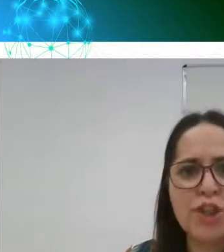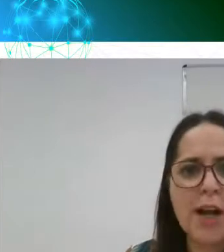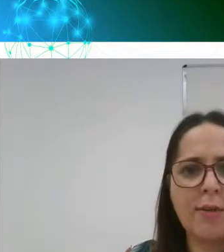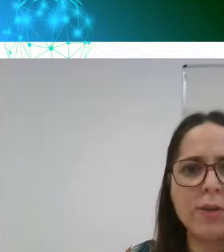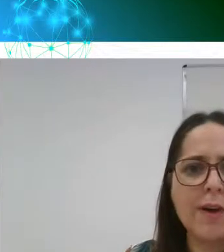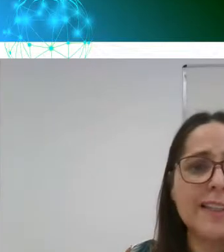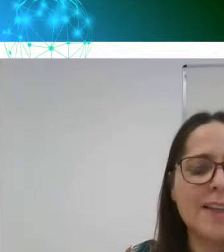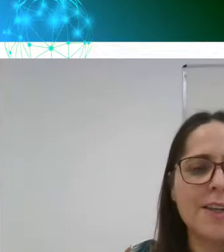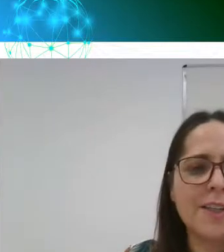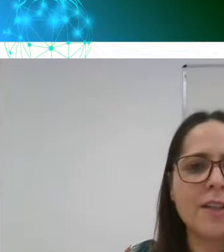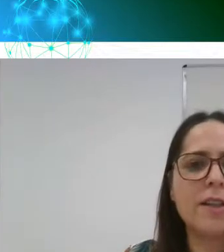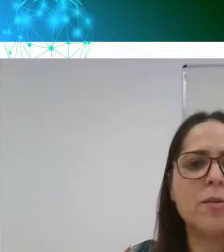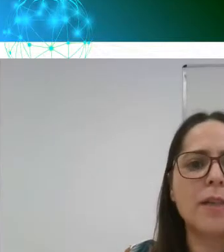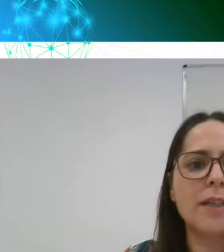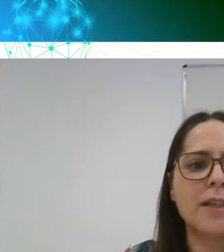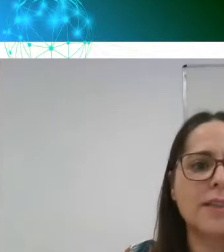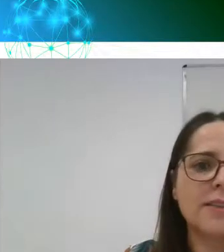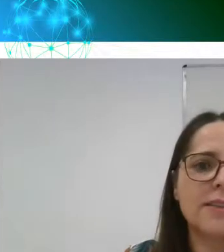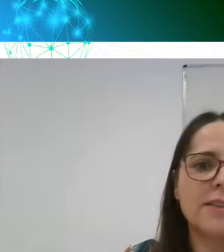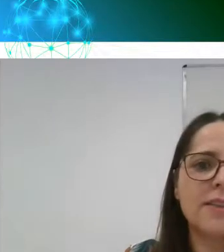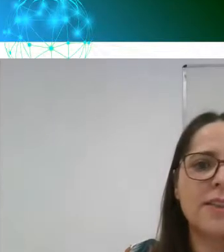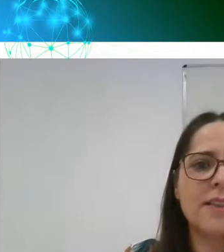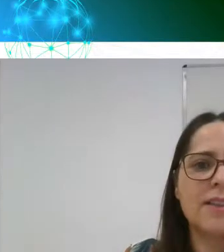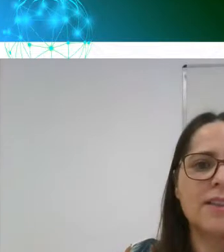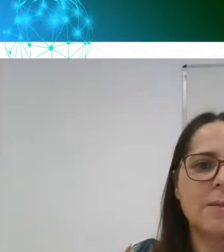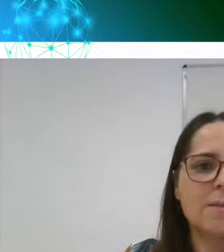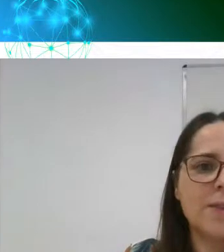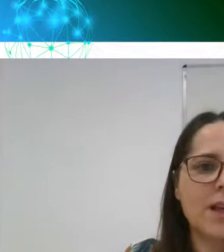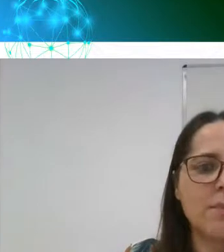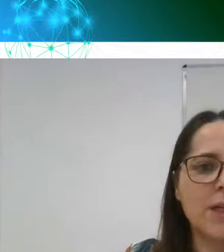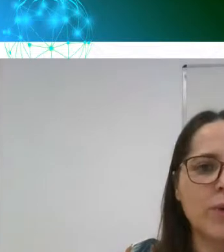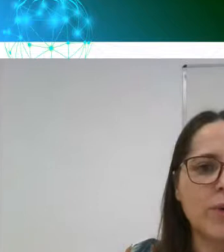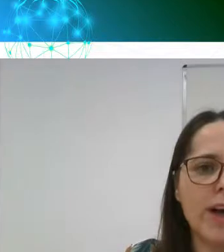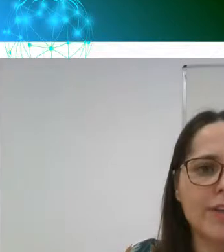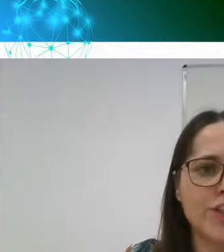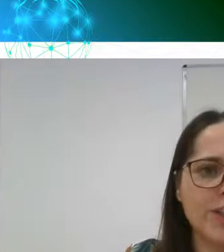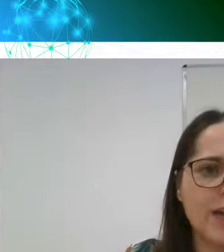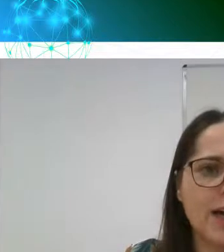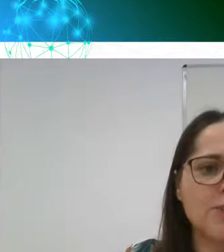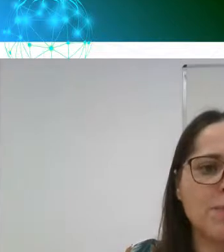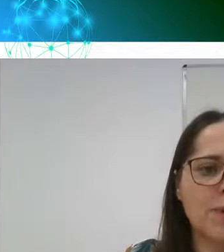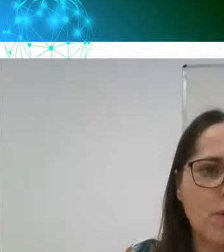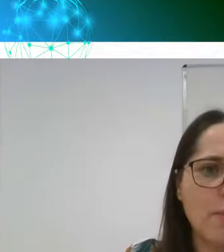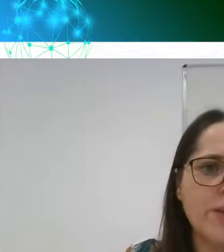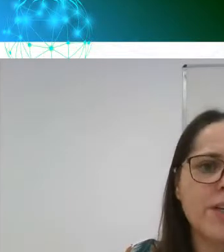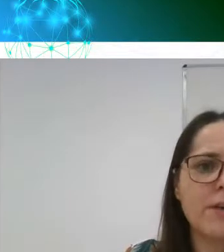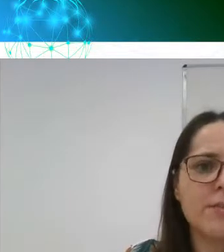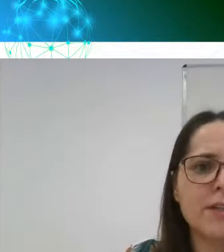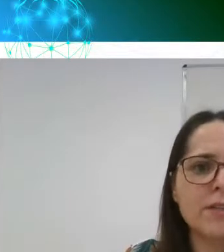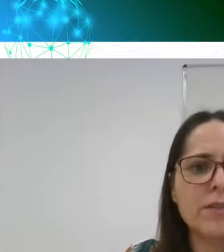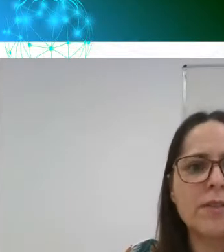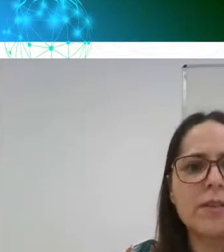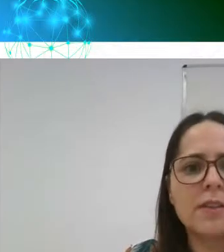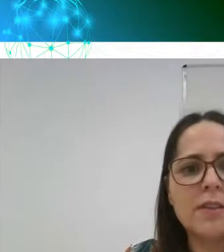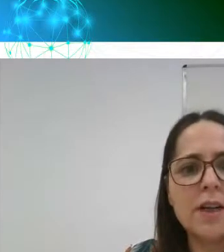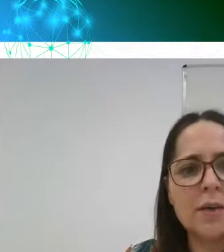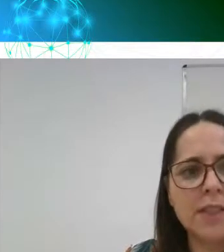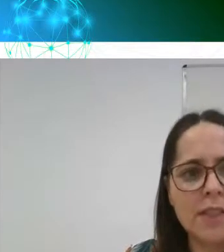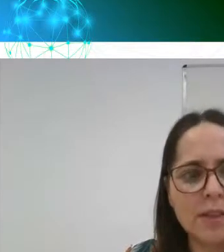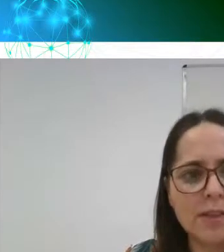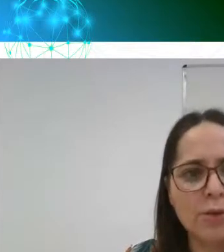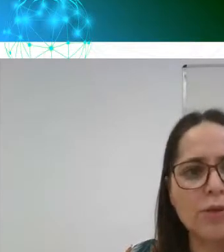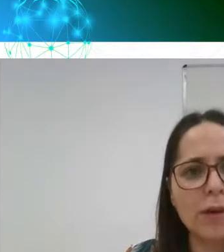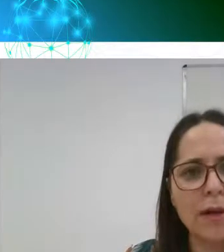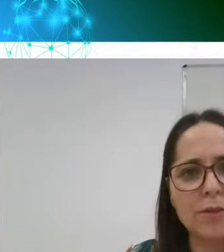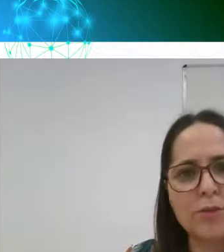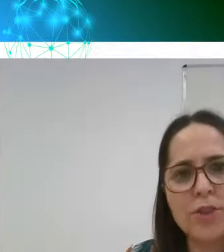Caso o Tiago não acesse, então, aí, a banca, horário agendado aí para o compartilhamento da